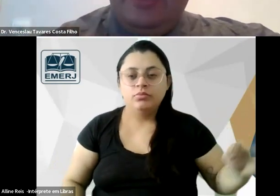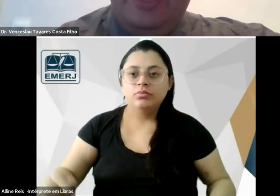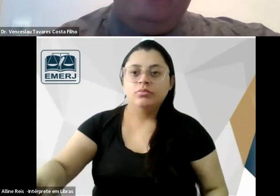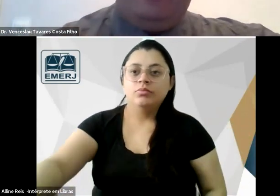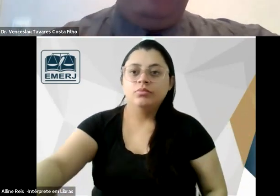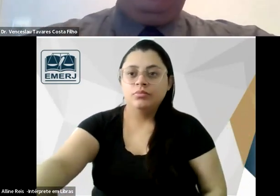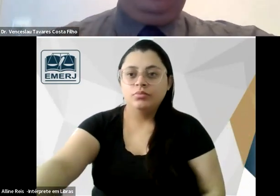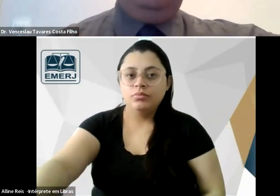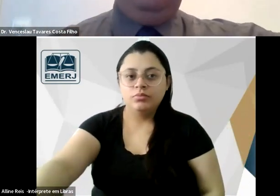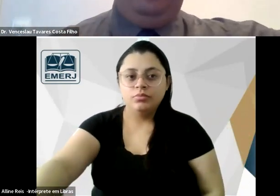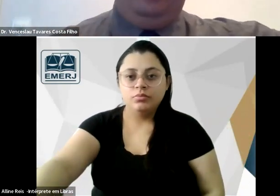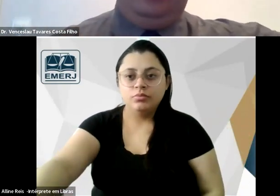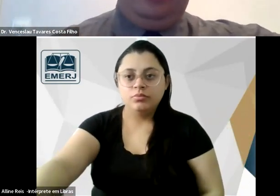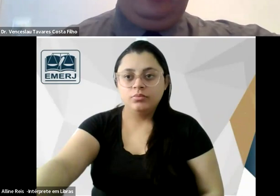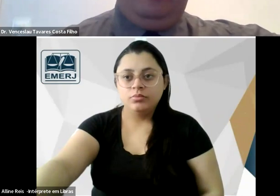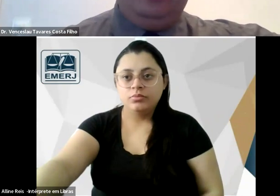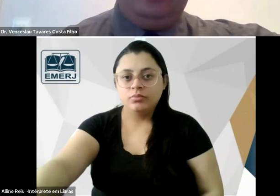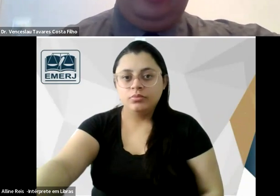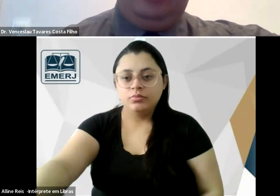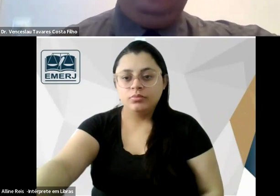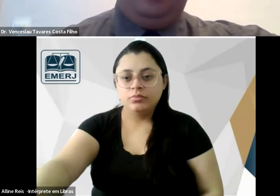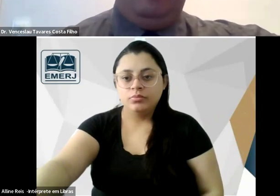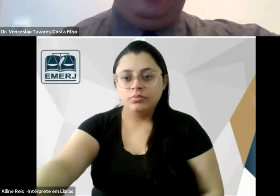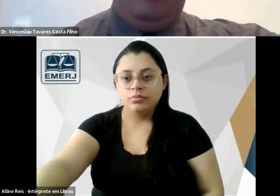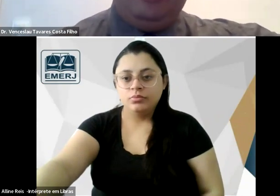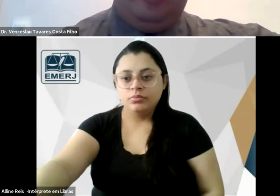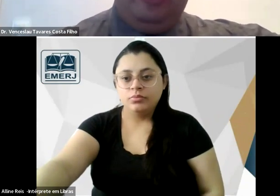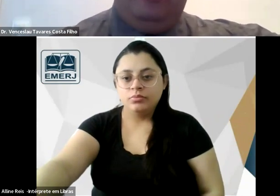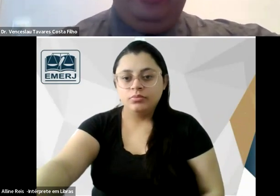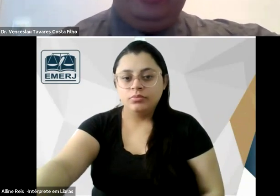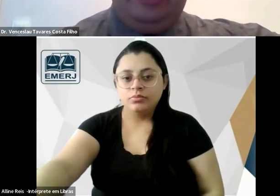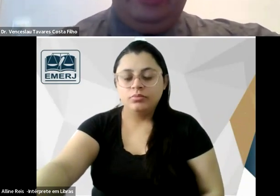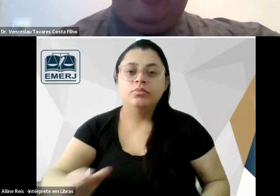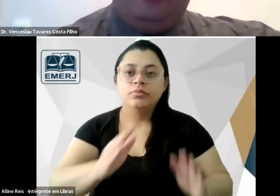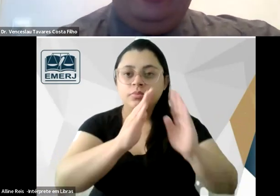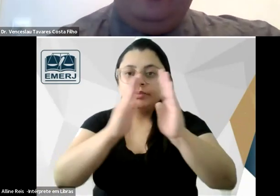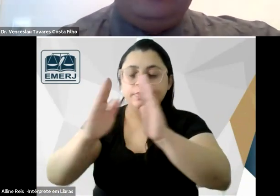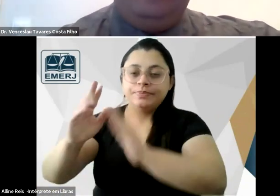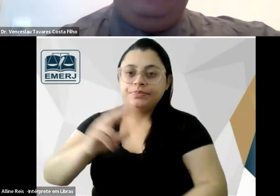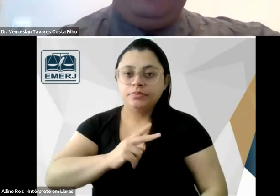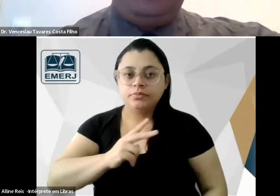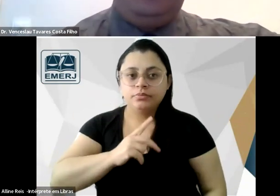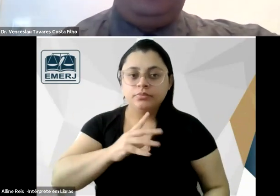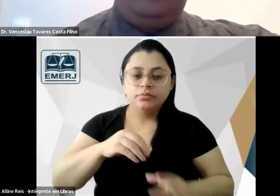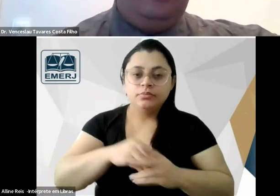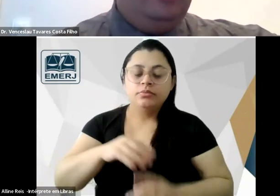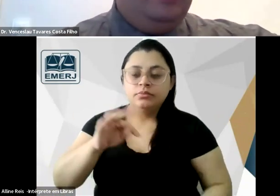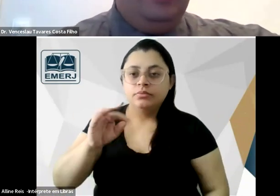e aí na biblioteca de Tobias que eu pude estudar na biblioteca pessoal de Tobias que está aqui na Faculdade de Direito do Recife